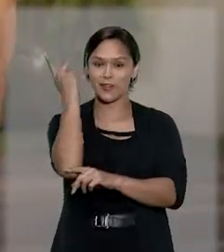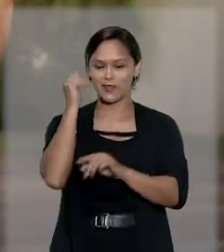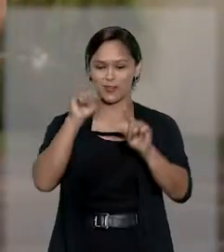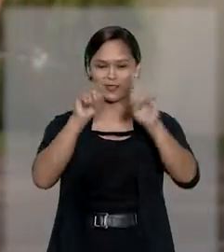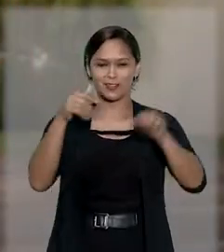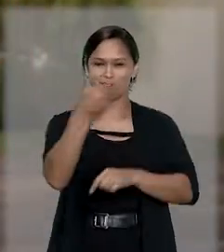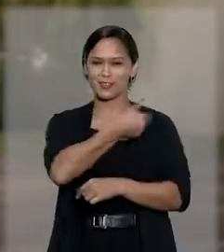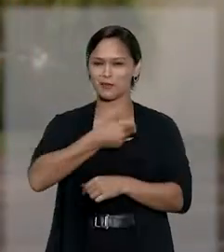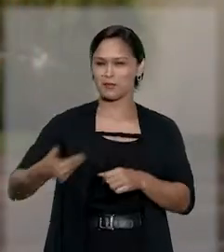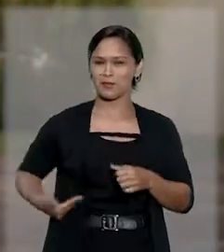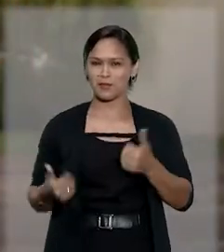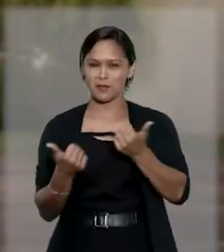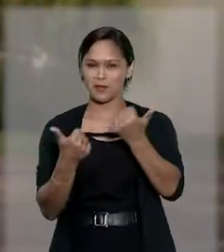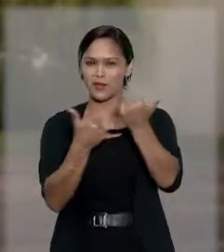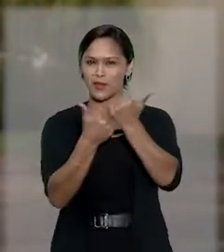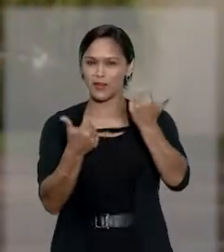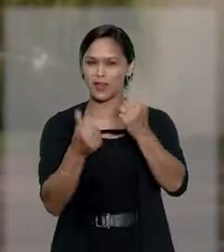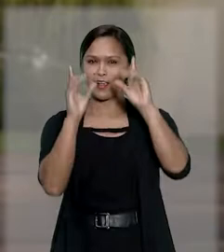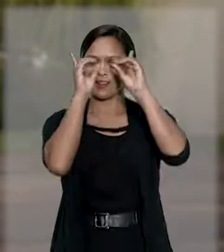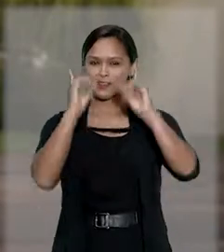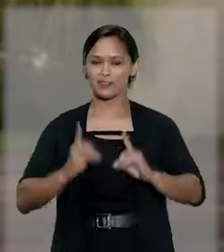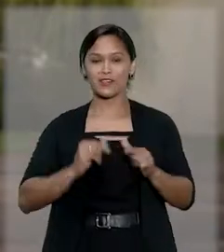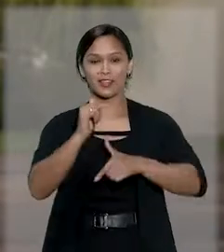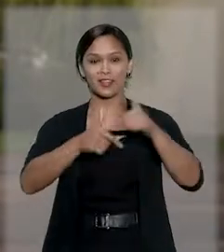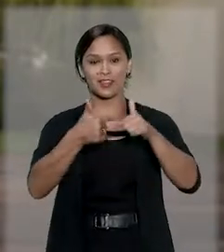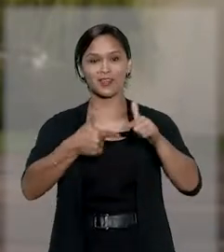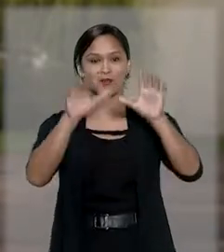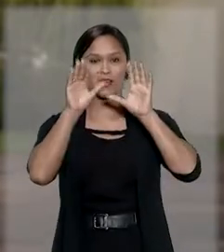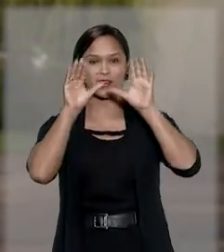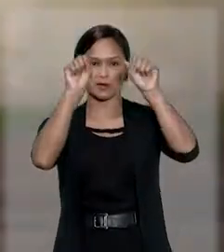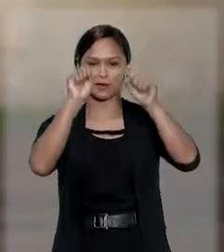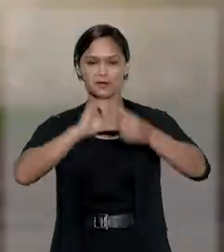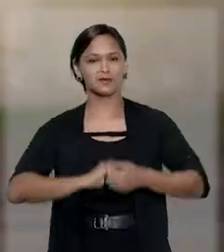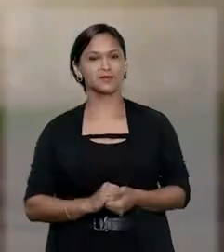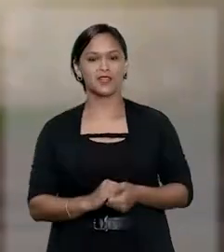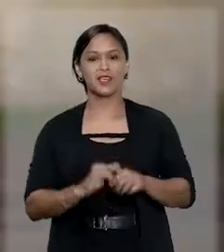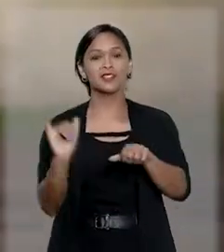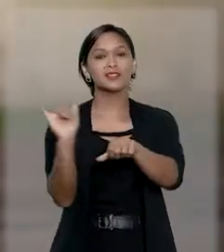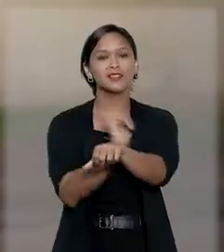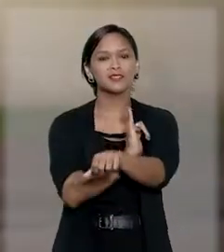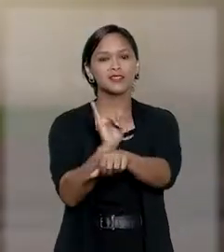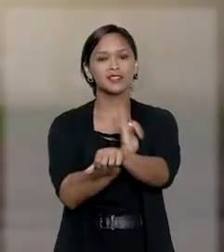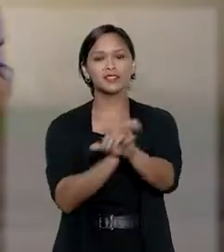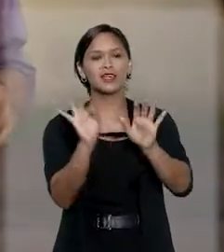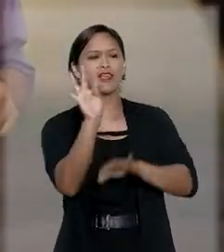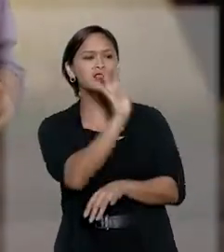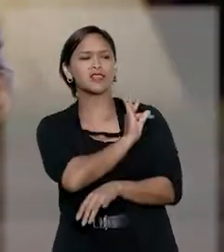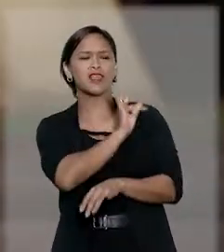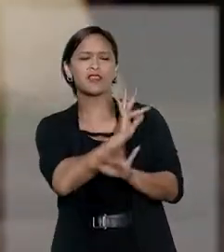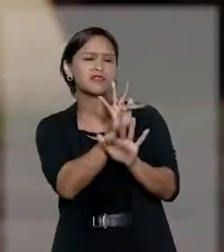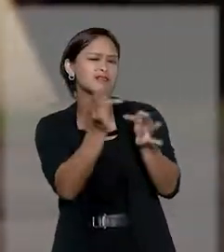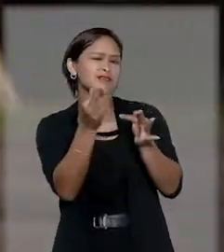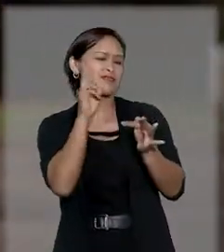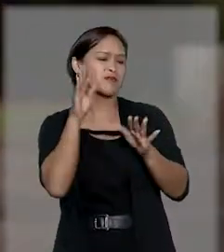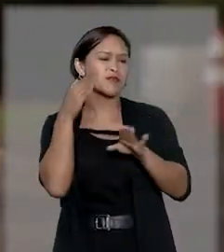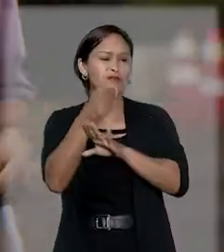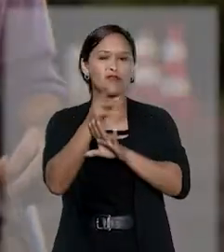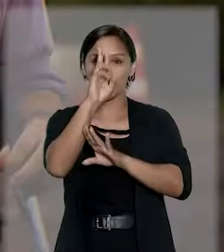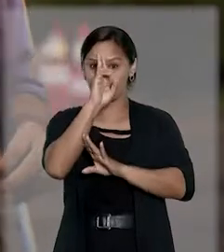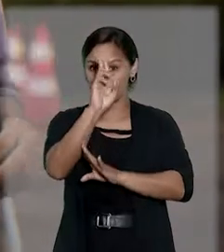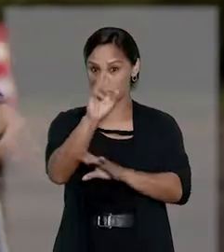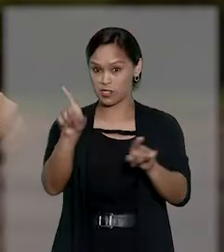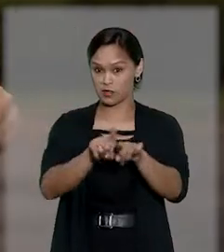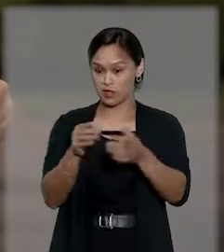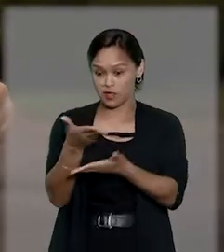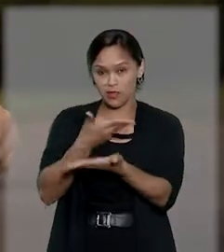com os servidores e colaboradores com deficiência que trabalham no Tribunal. São estratégias e técnicas simples, focadas